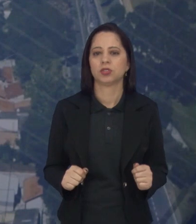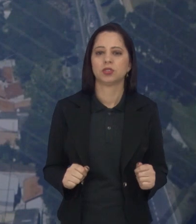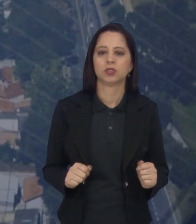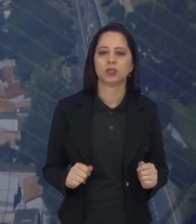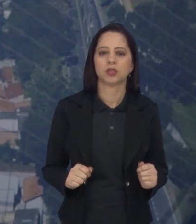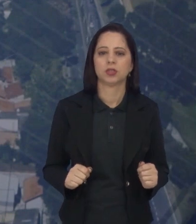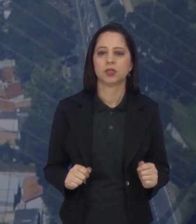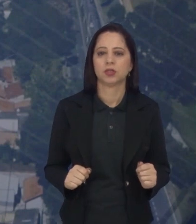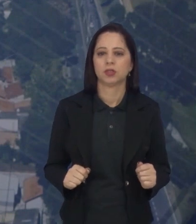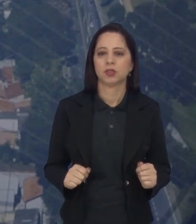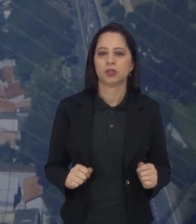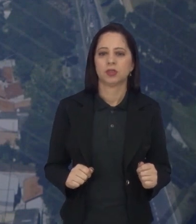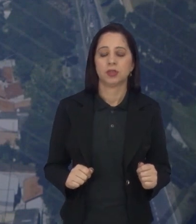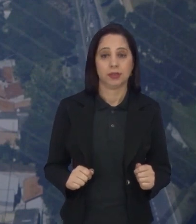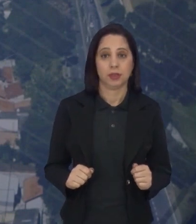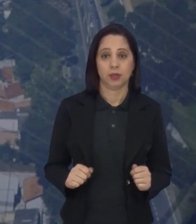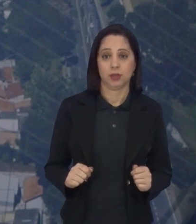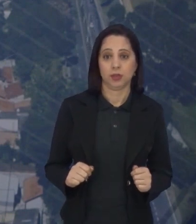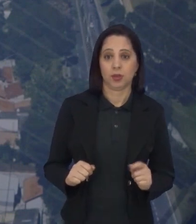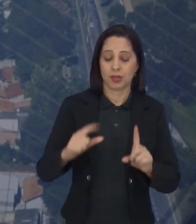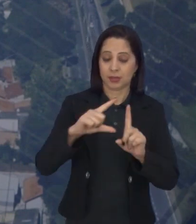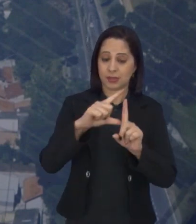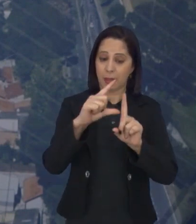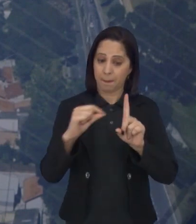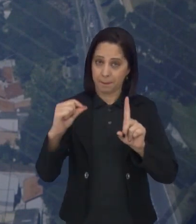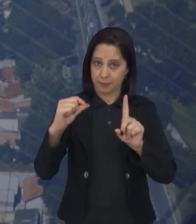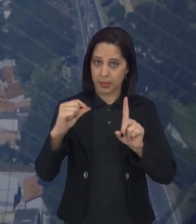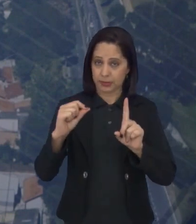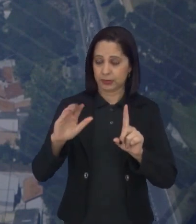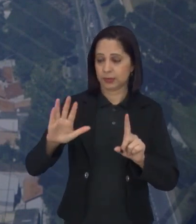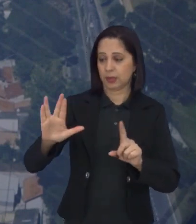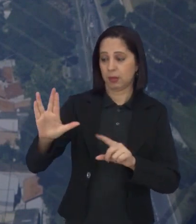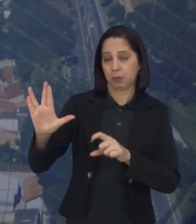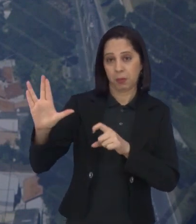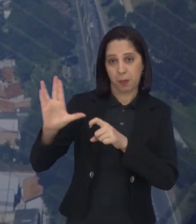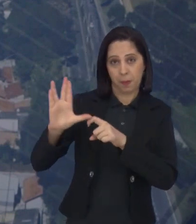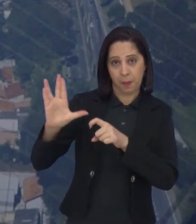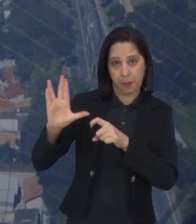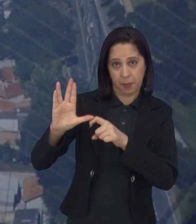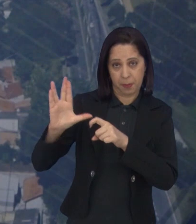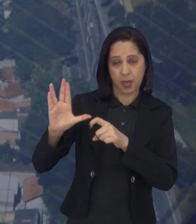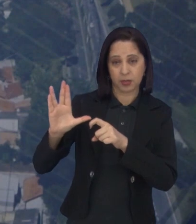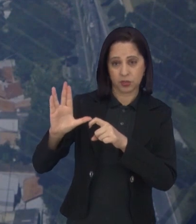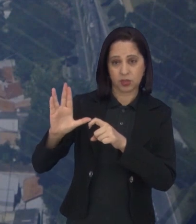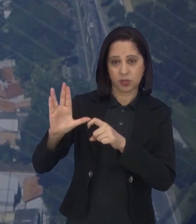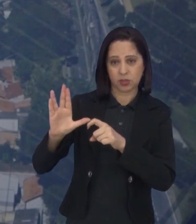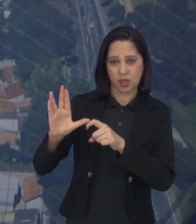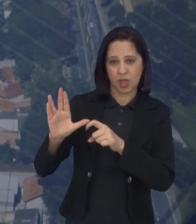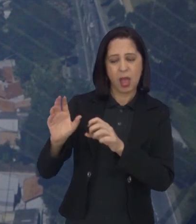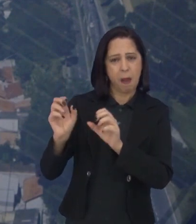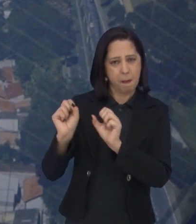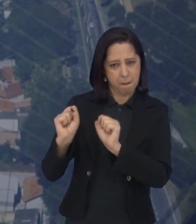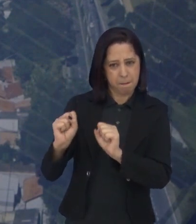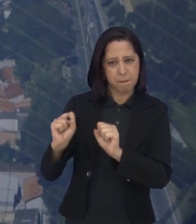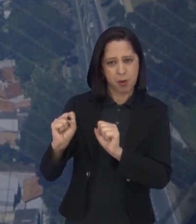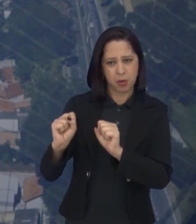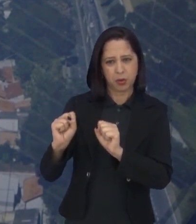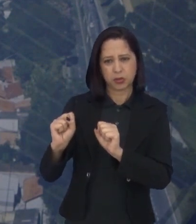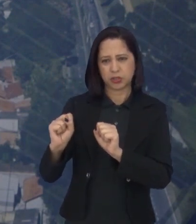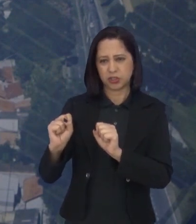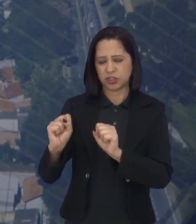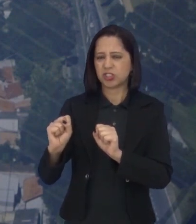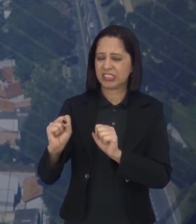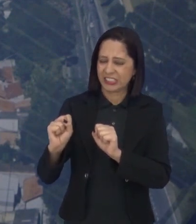Essa planta medicinal, no caso, a Cannabis para fins medicinais, ela pode ter alguma